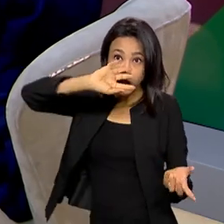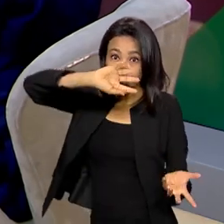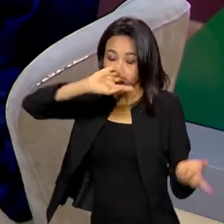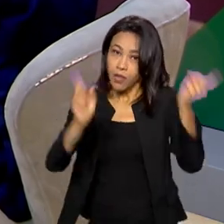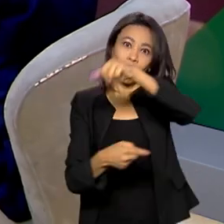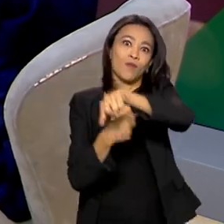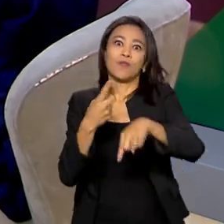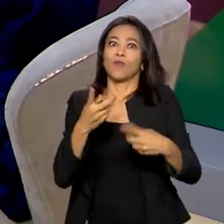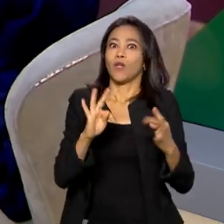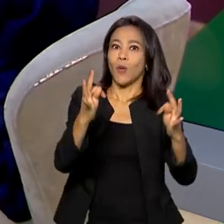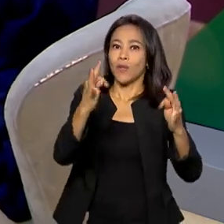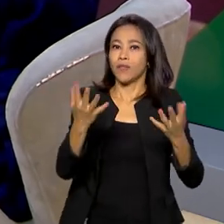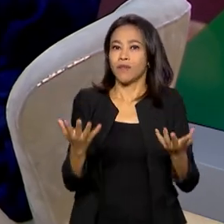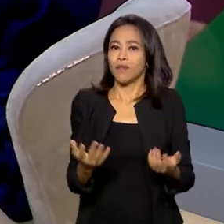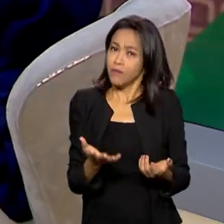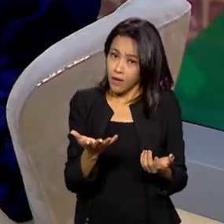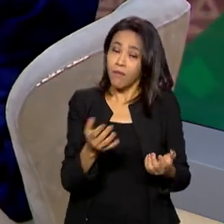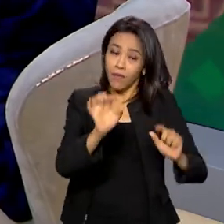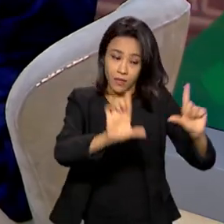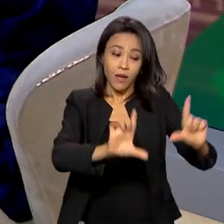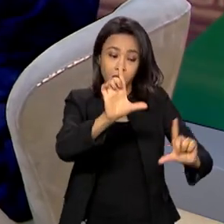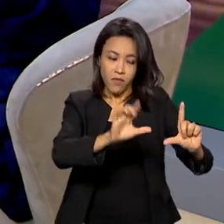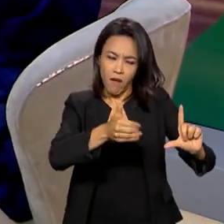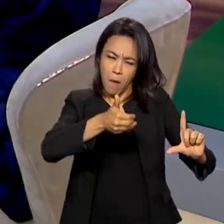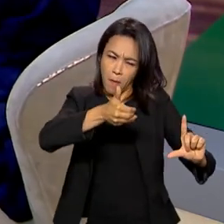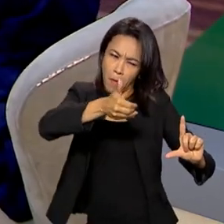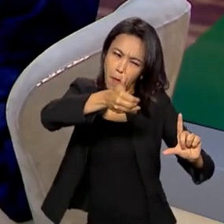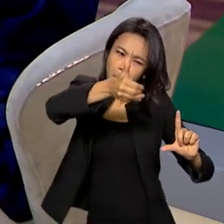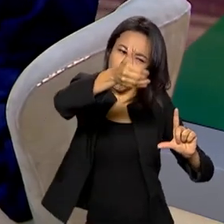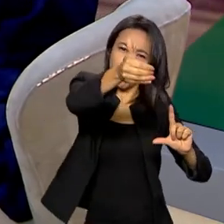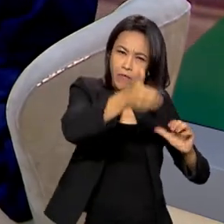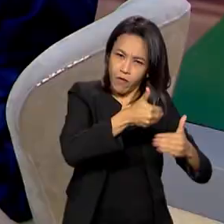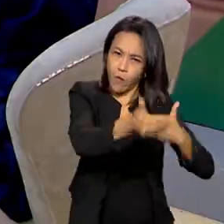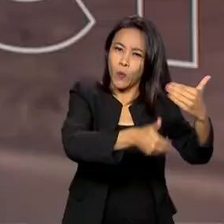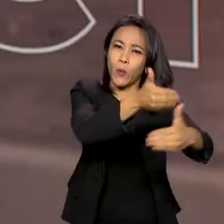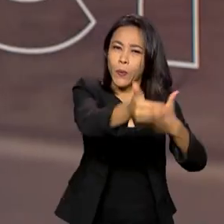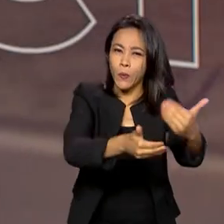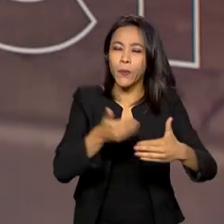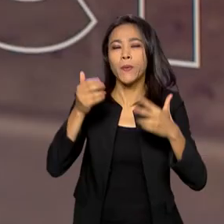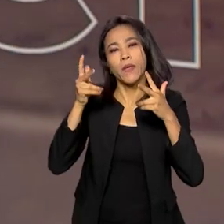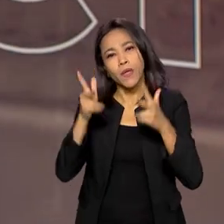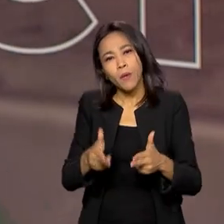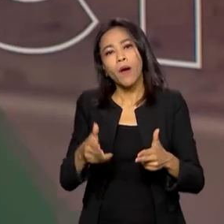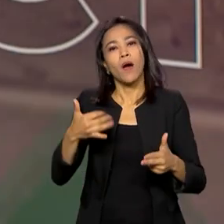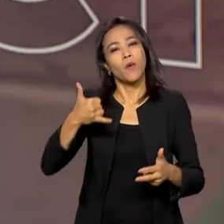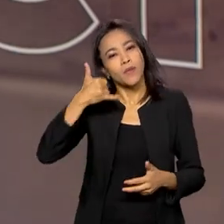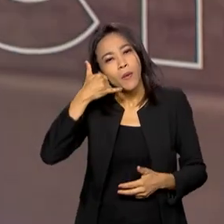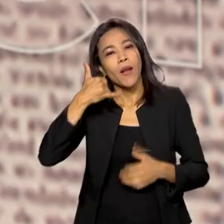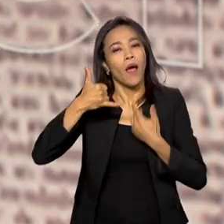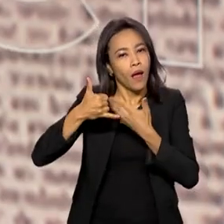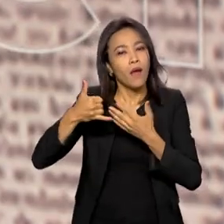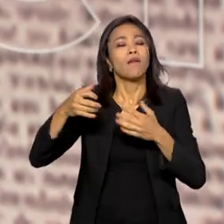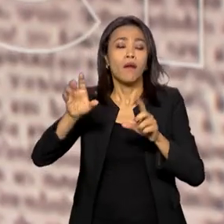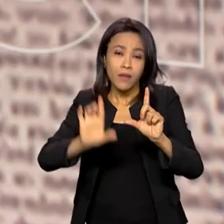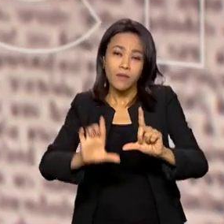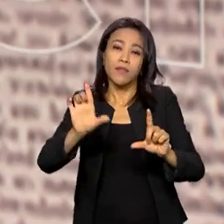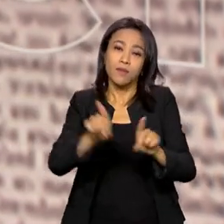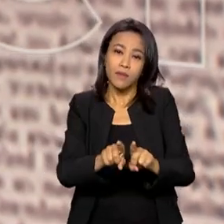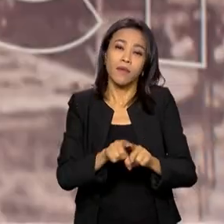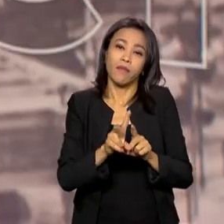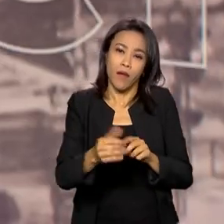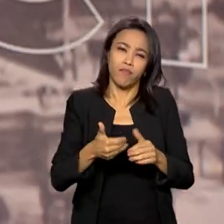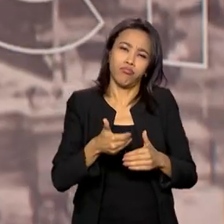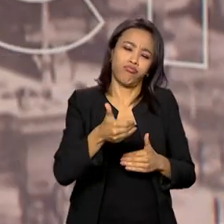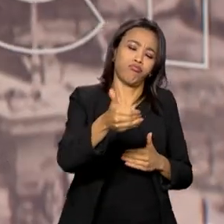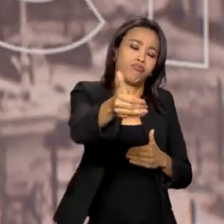ficar tranquilos? A televisão também vai evoluir assim como os meios de comunicação móvel evoluíram a televisão também vai evoluir e a gente está num